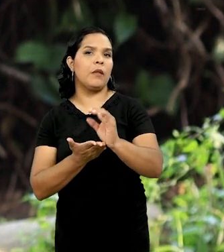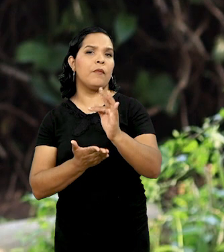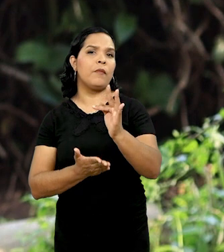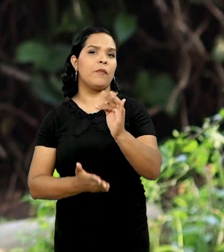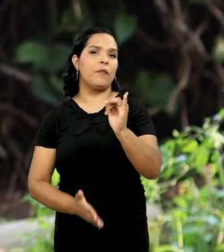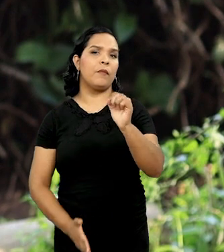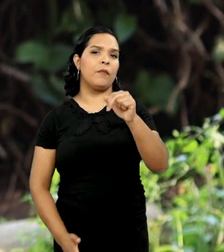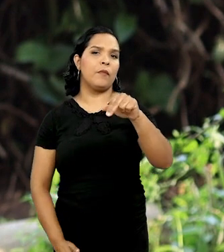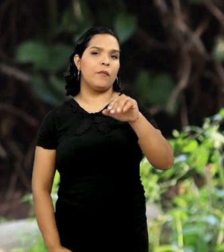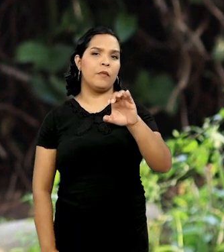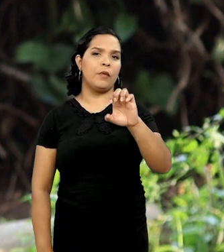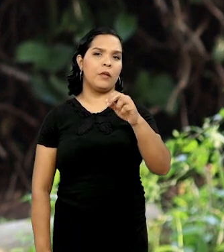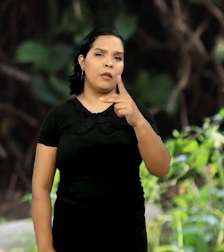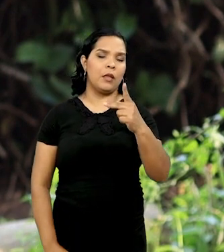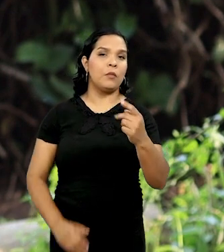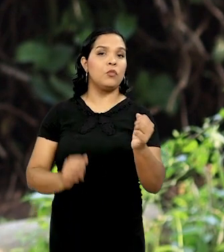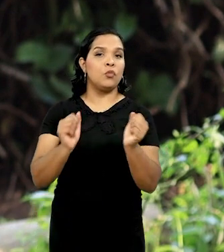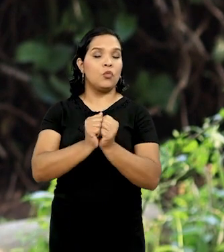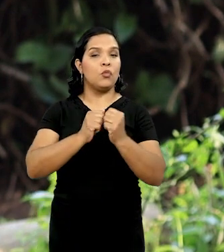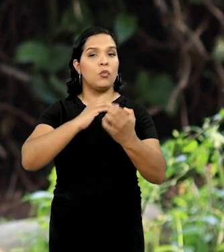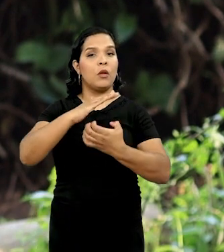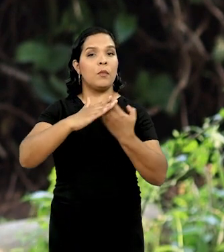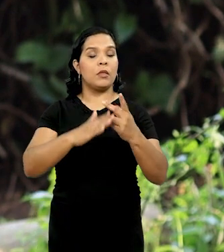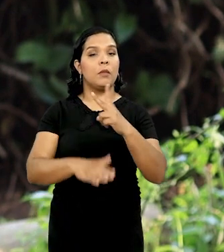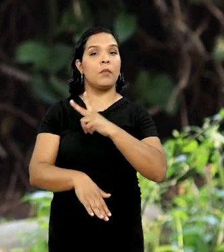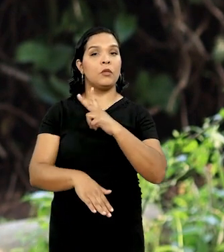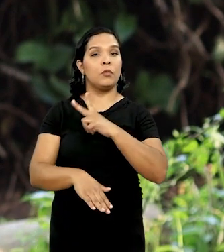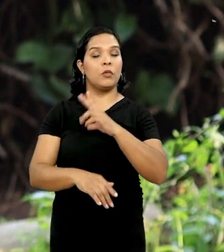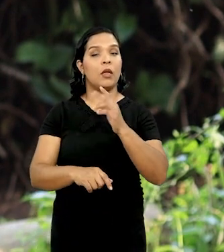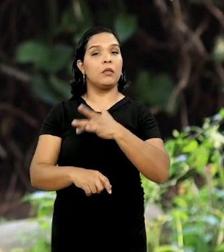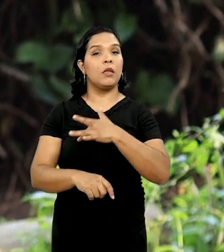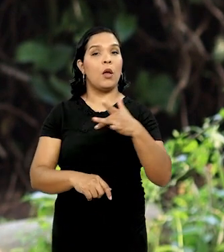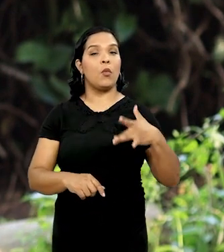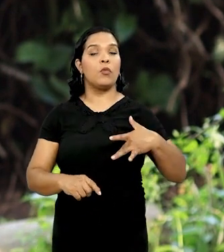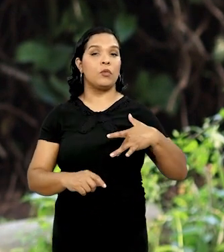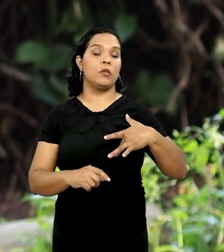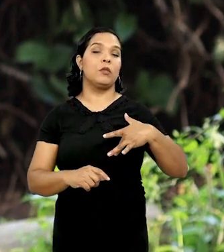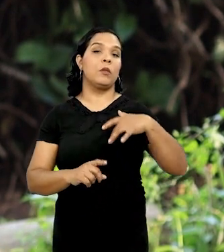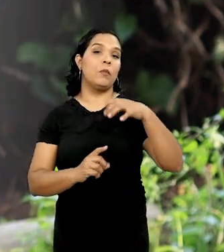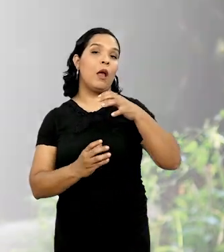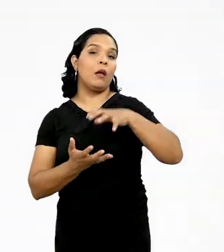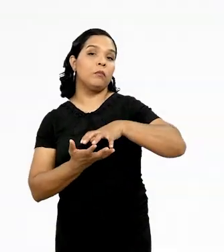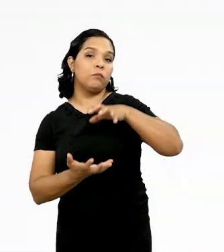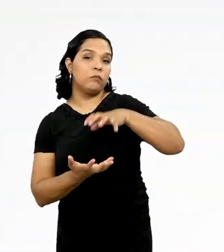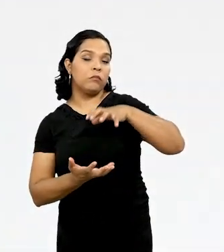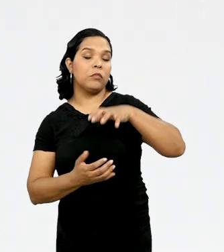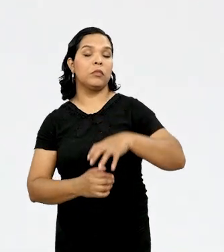pela FINEP, em parceria com uma empresa particular de saúde para a terceira idade. Acompanhe.